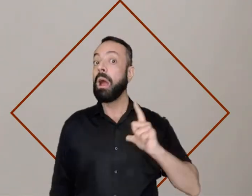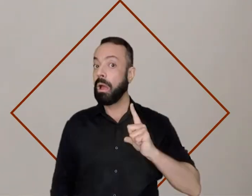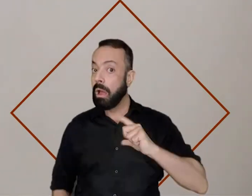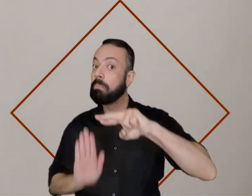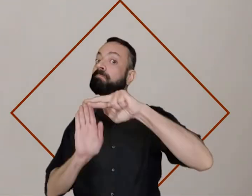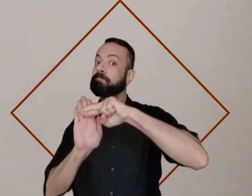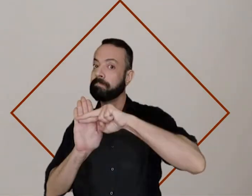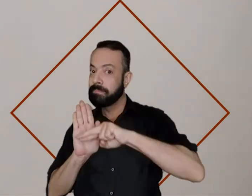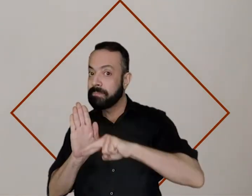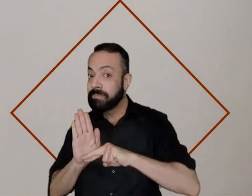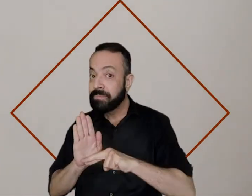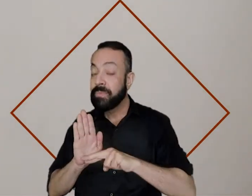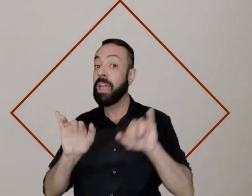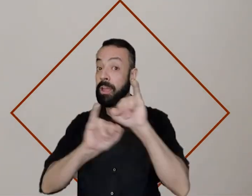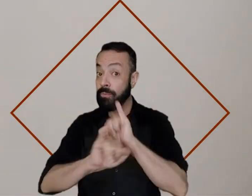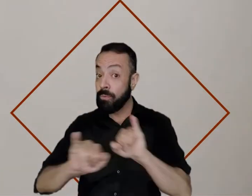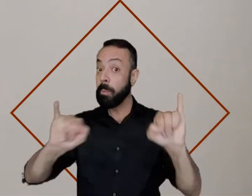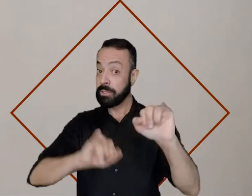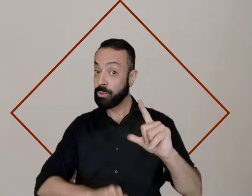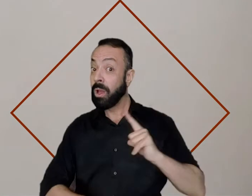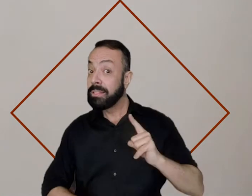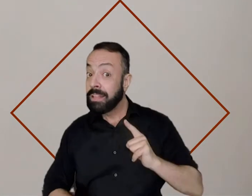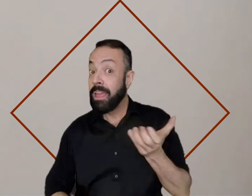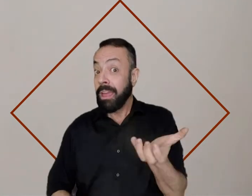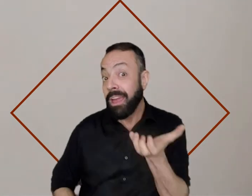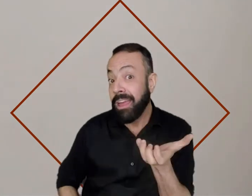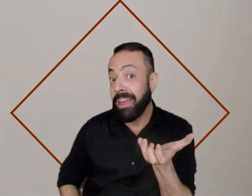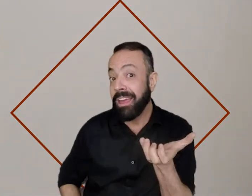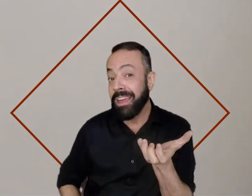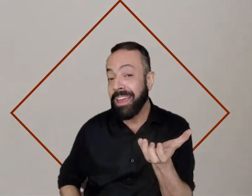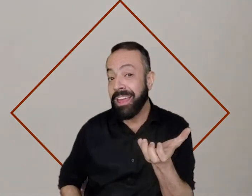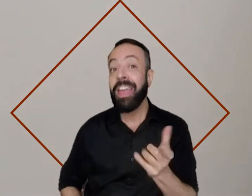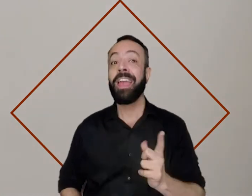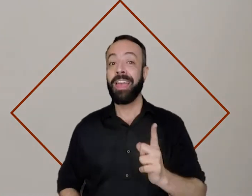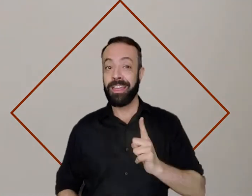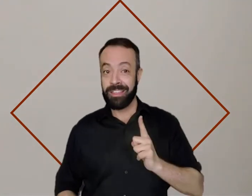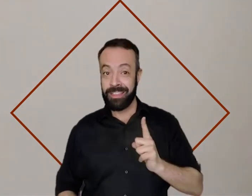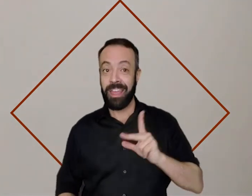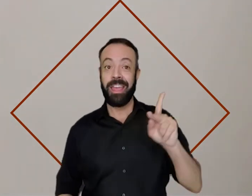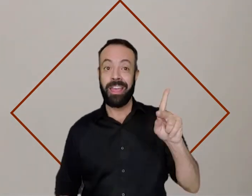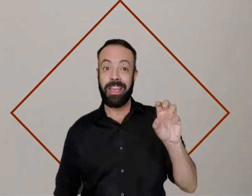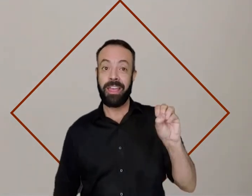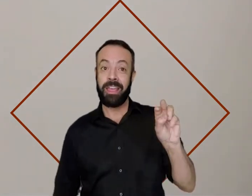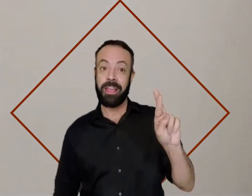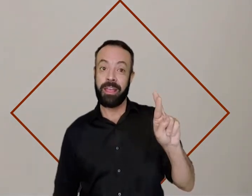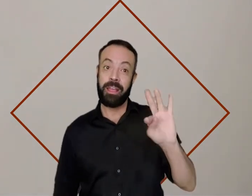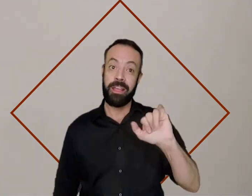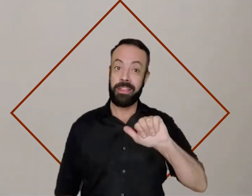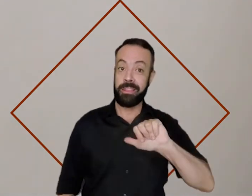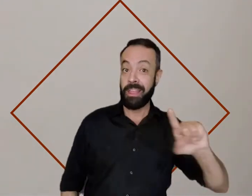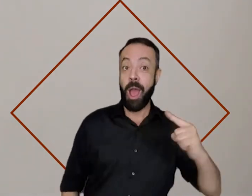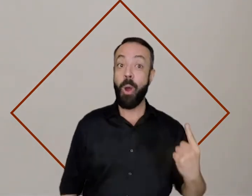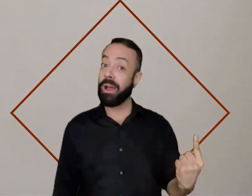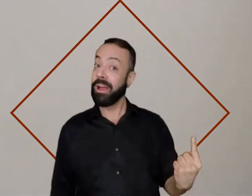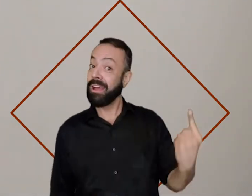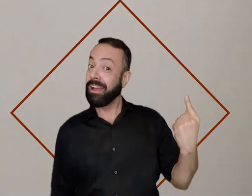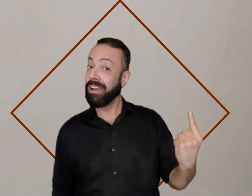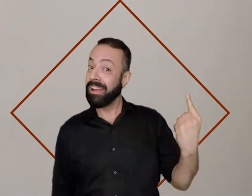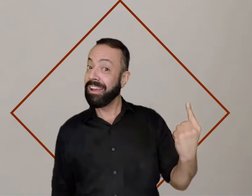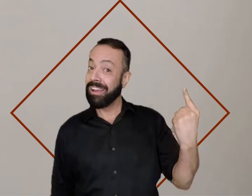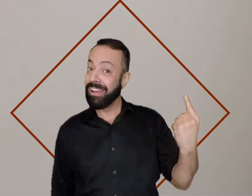atente-se às regras. Mais informações estão no portal do Vestibular Unifesp, ingresso